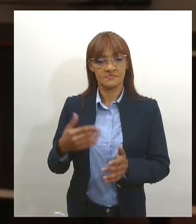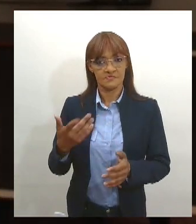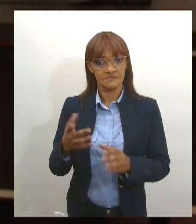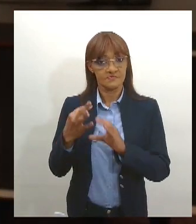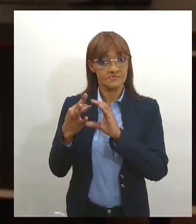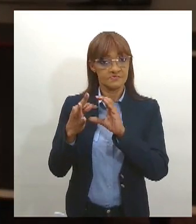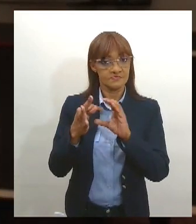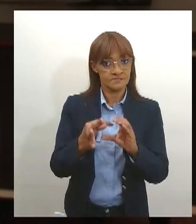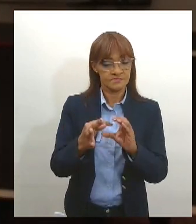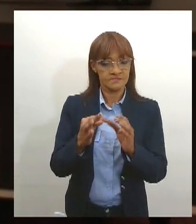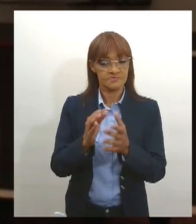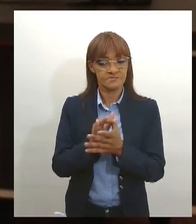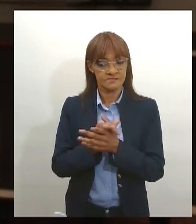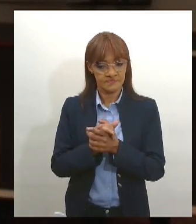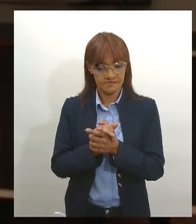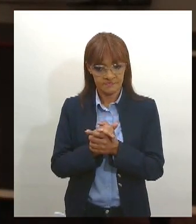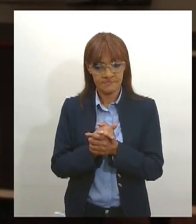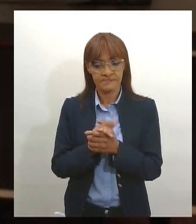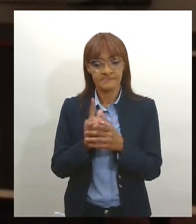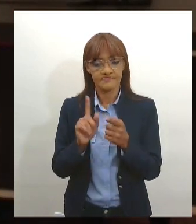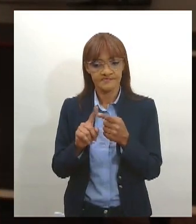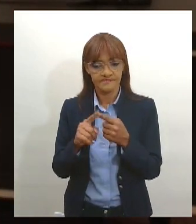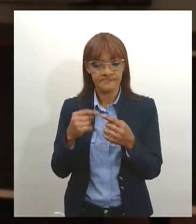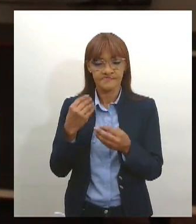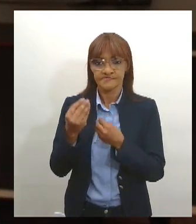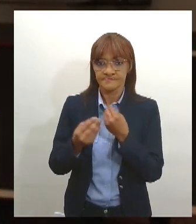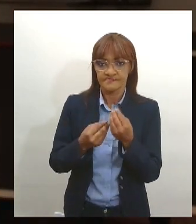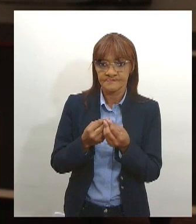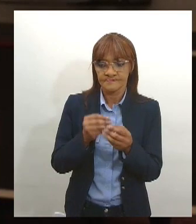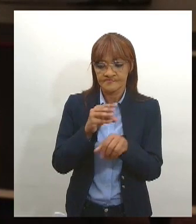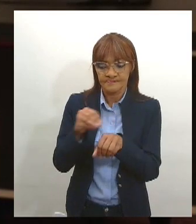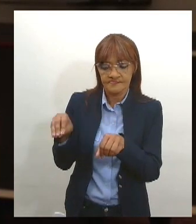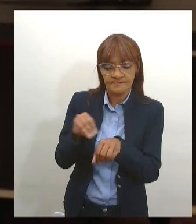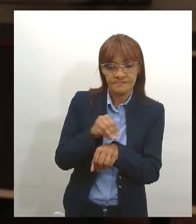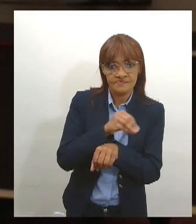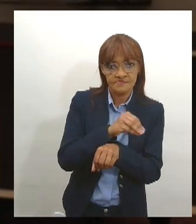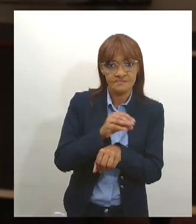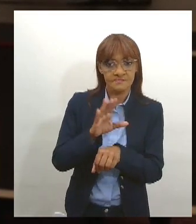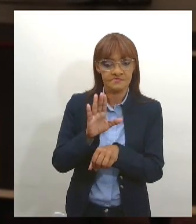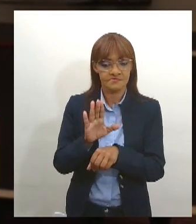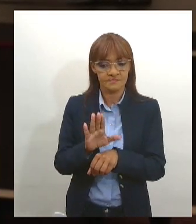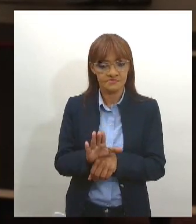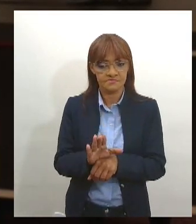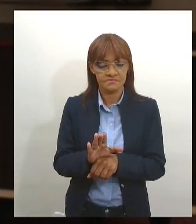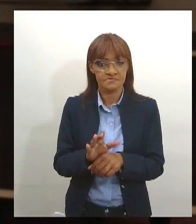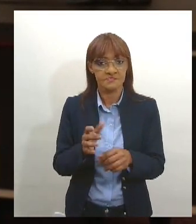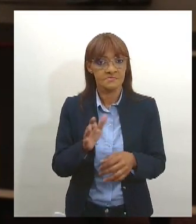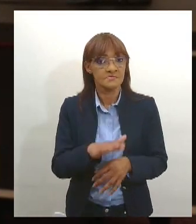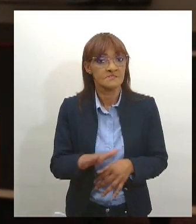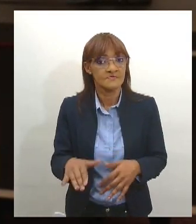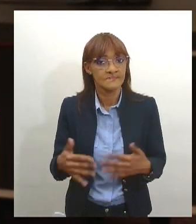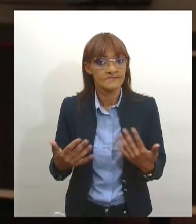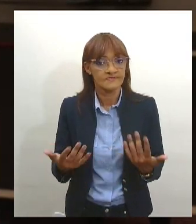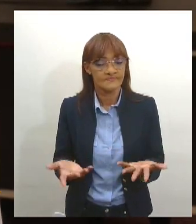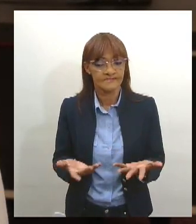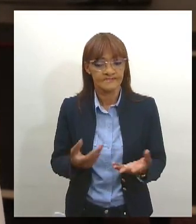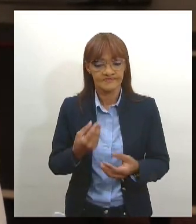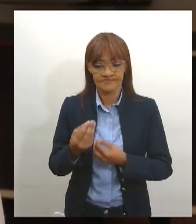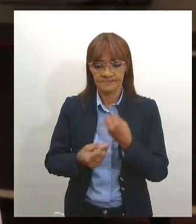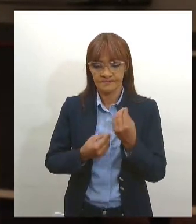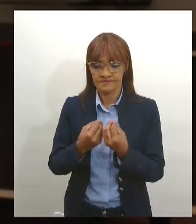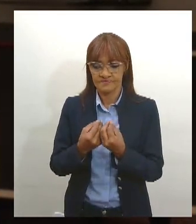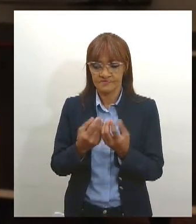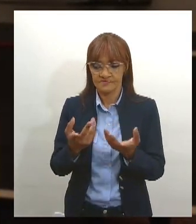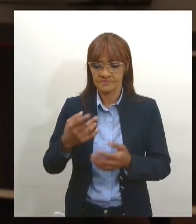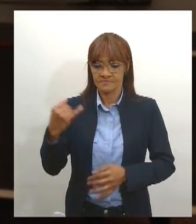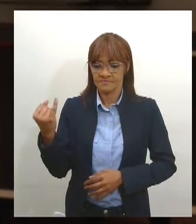em fazer intervenções, fazer acolhimento de crianças. Então, assim, o Conselho Tutelar tem suma importância para a